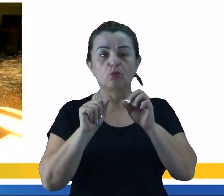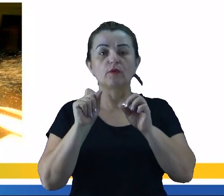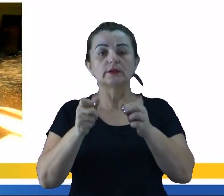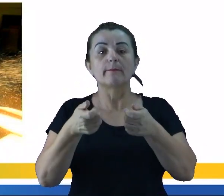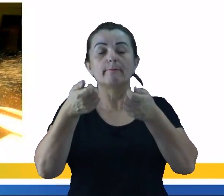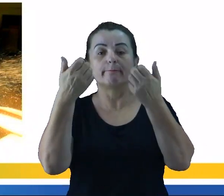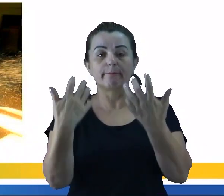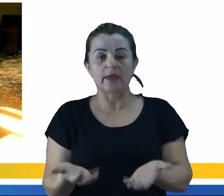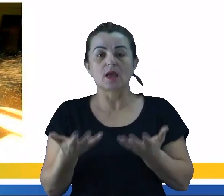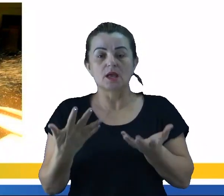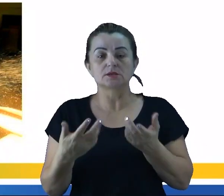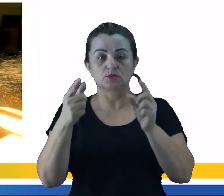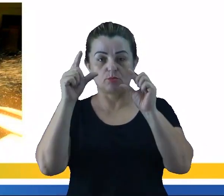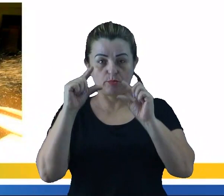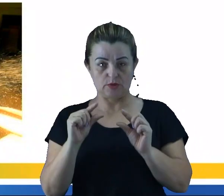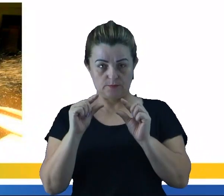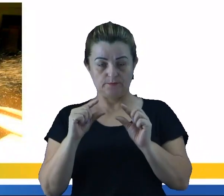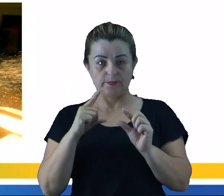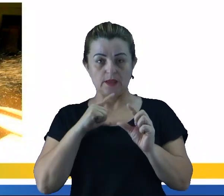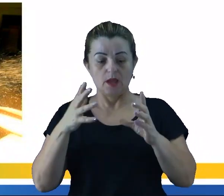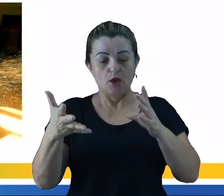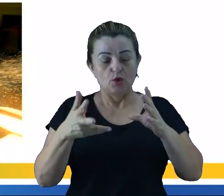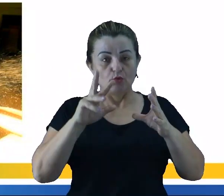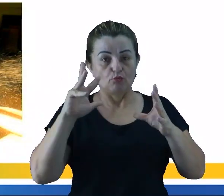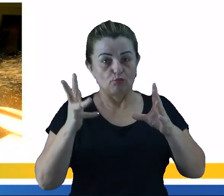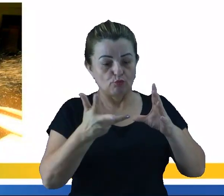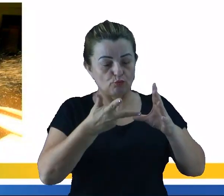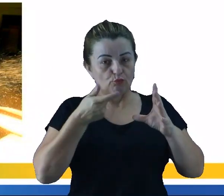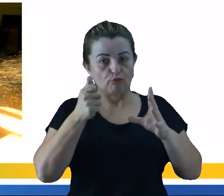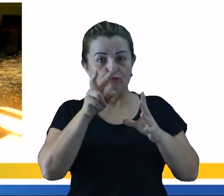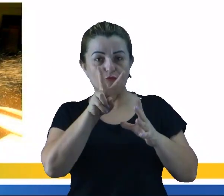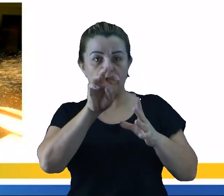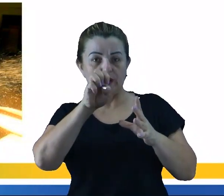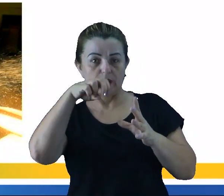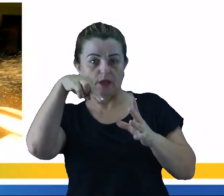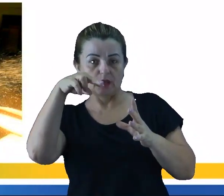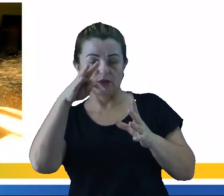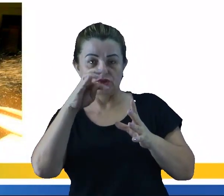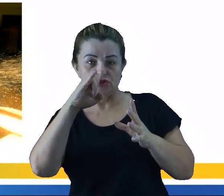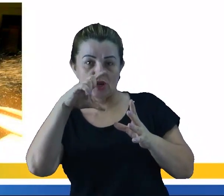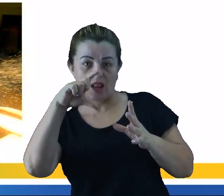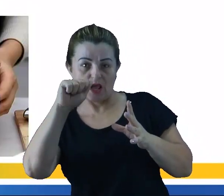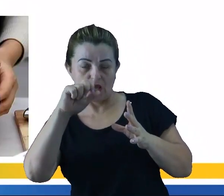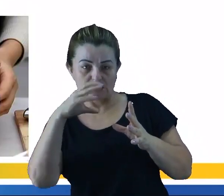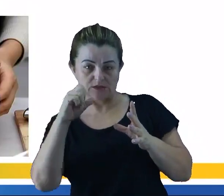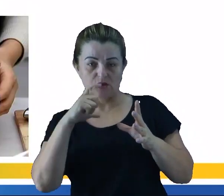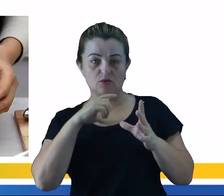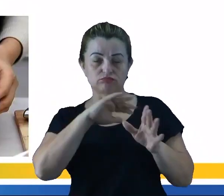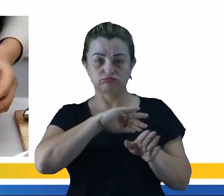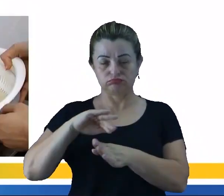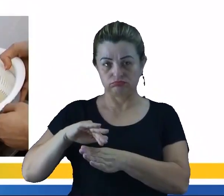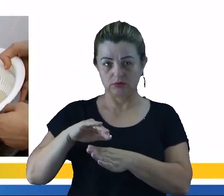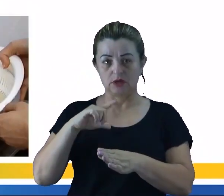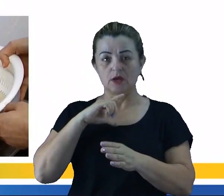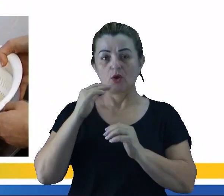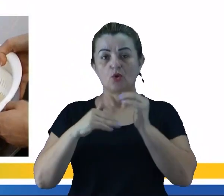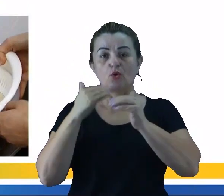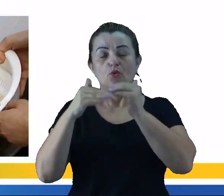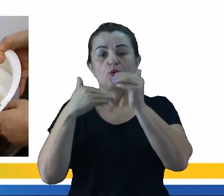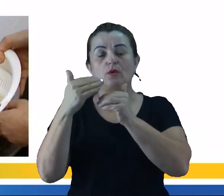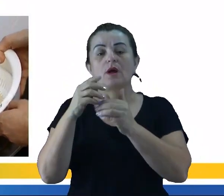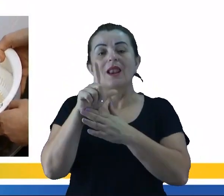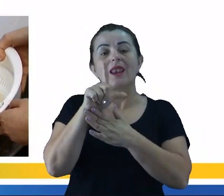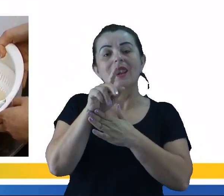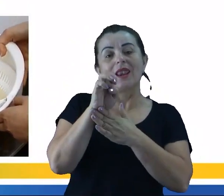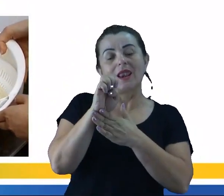peso menor. Então esse é um processo de ventilação. O próximo processo de separação das misturas é o processo de